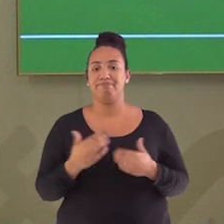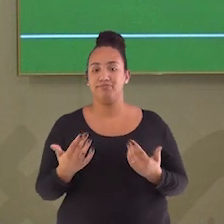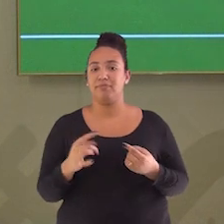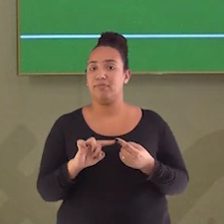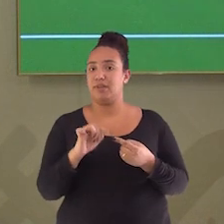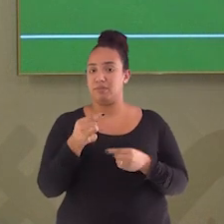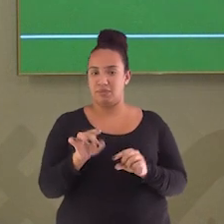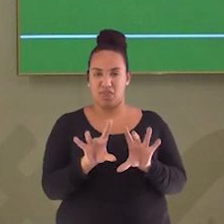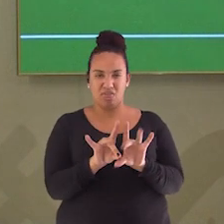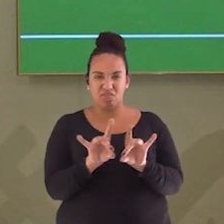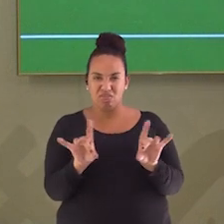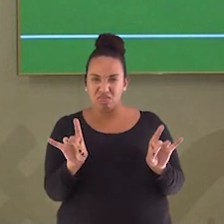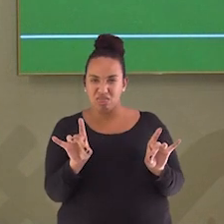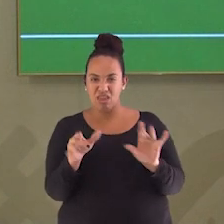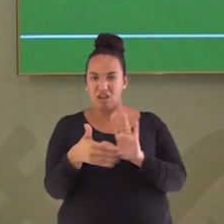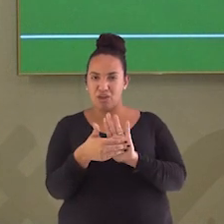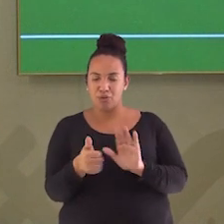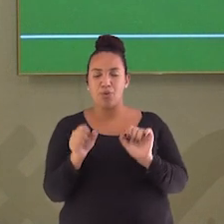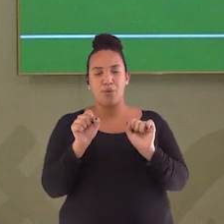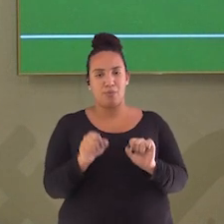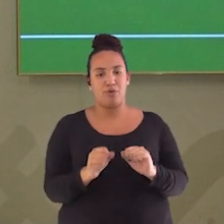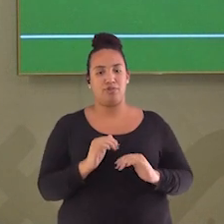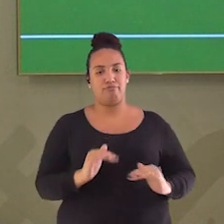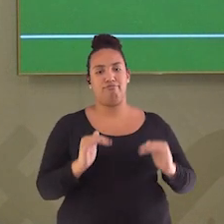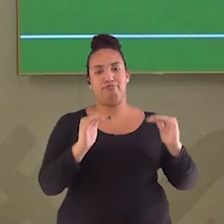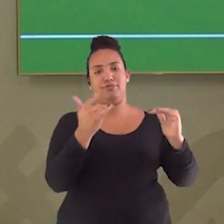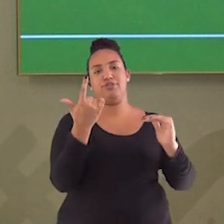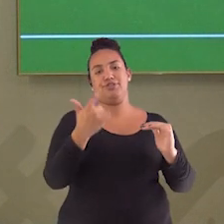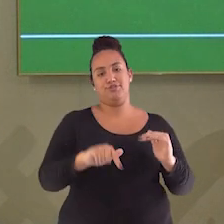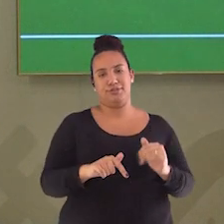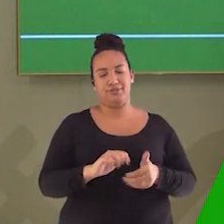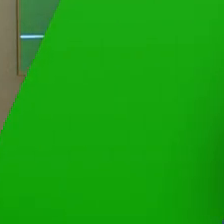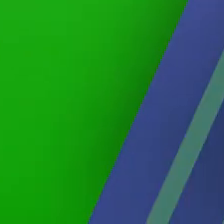churume, eu posso remontar a composteira e está tudo certo. Fácil, né?